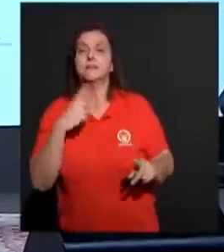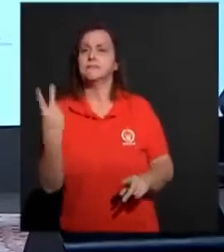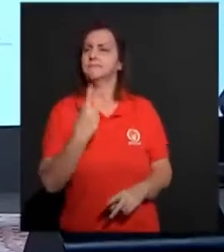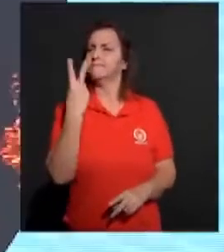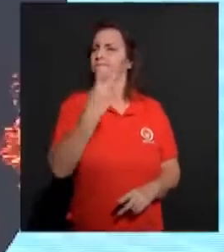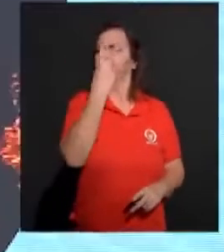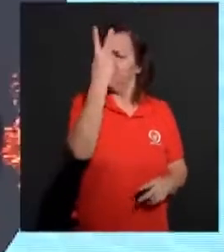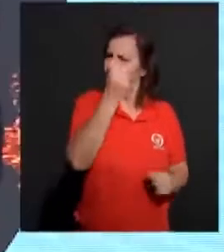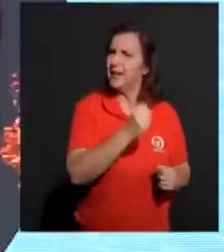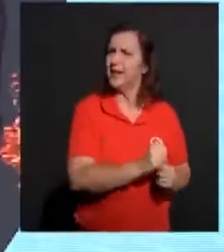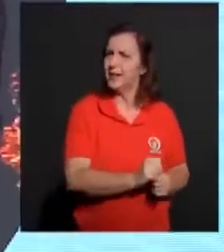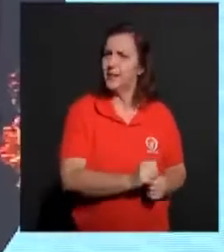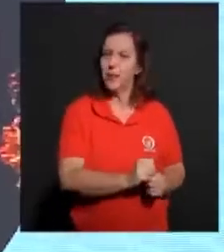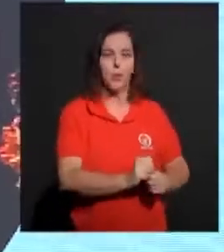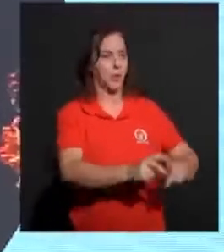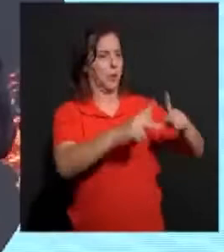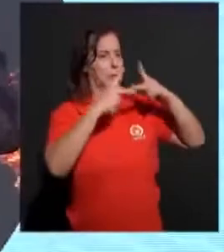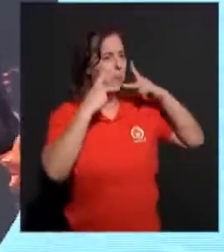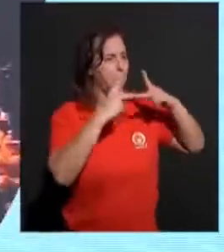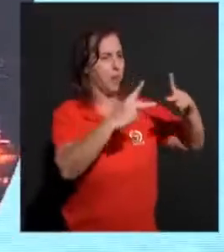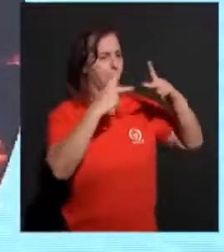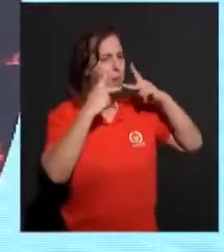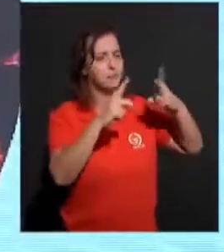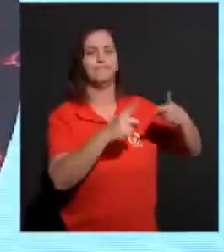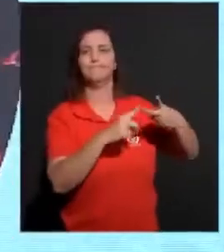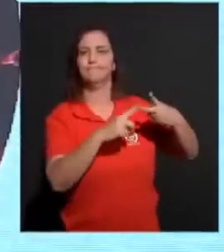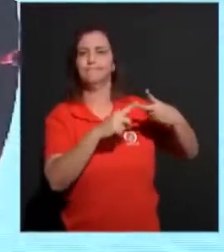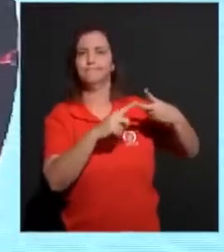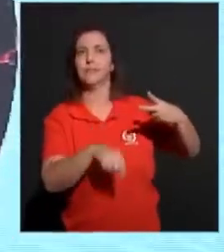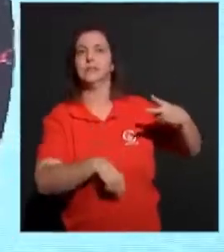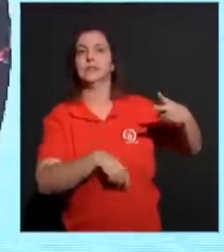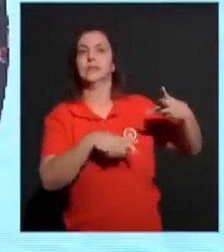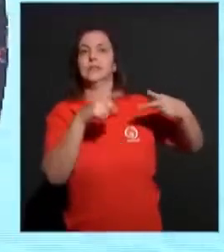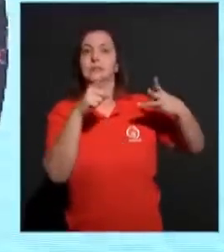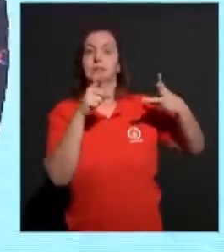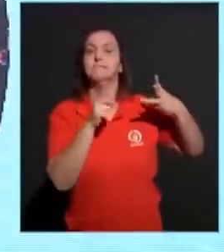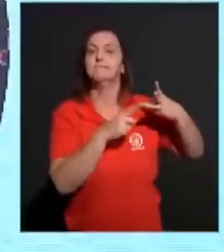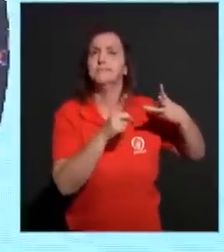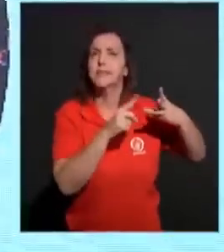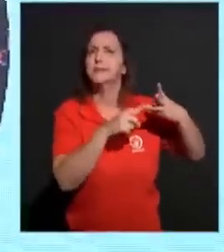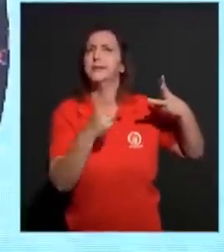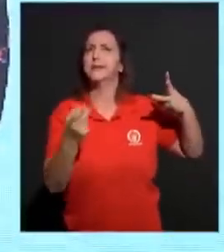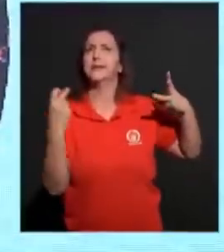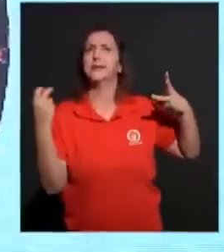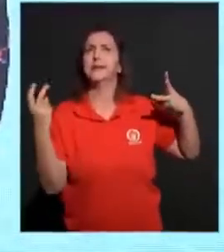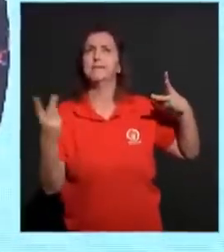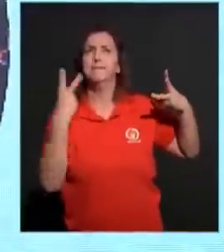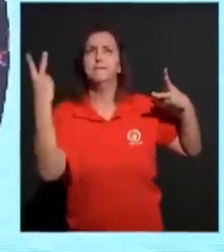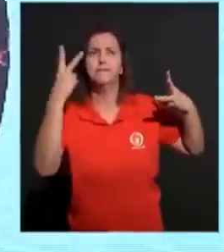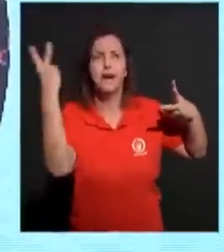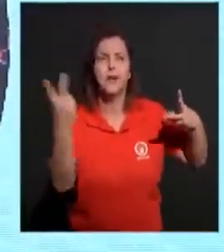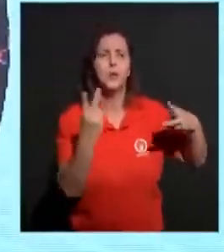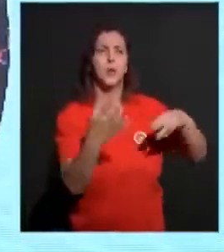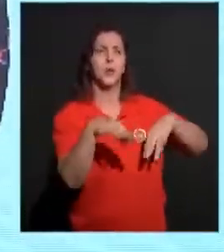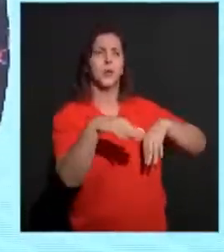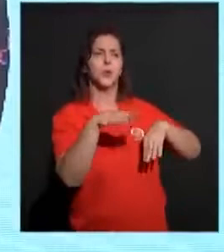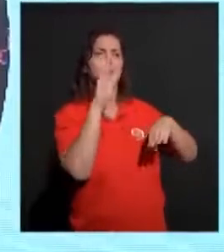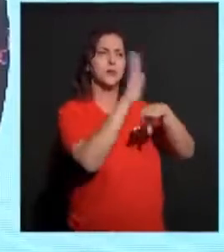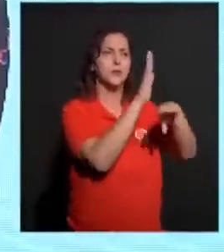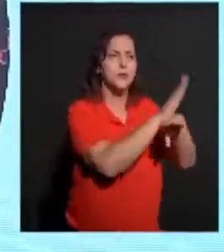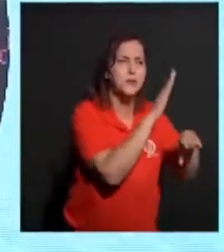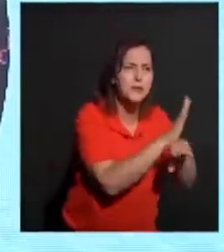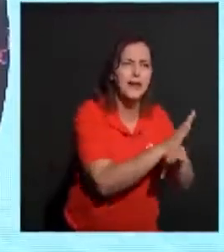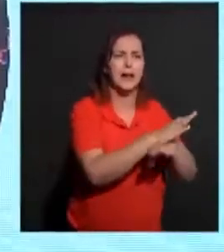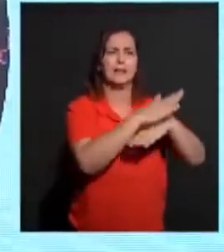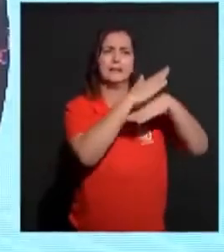valorização muito grande da profecia. Havia uma valorização muito grande até mesmo da caridade, da ação social,